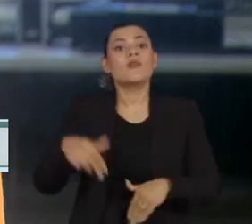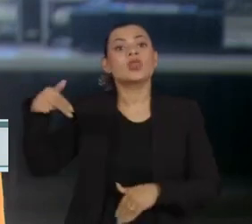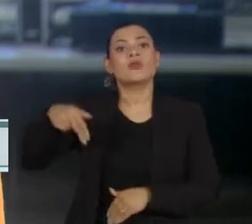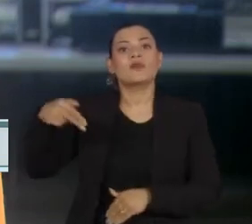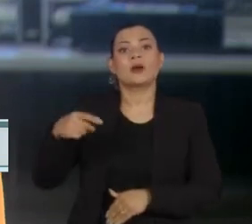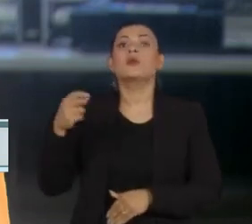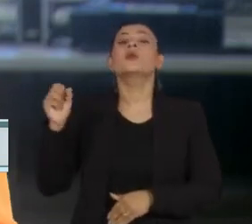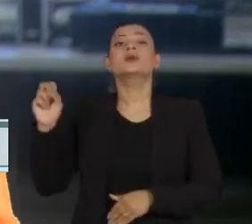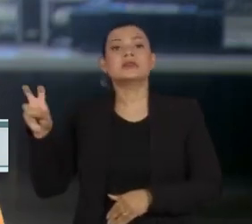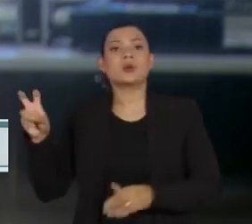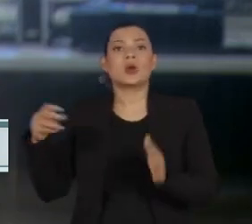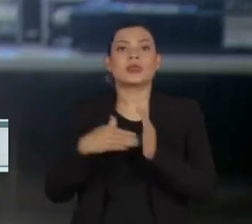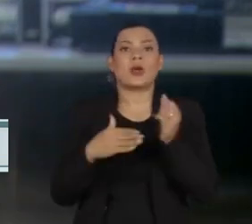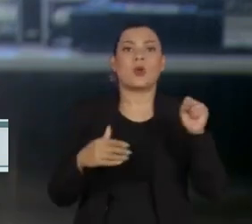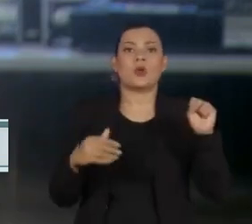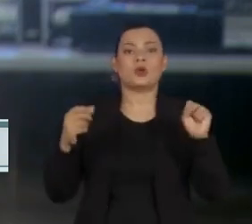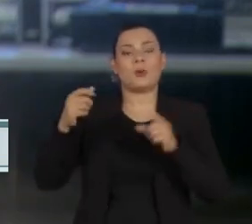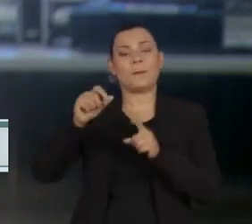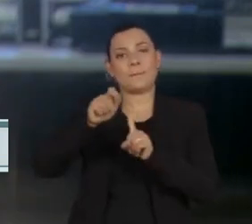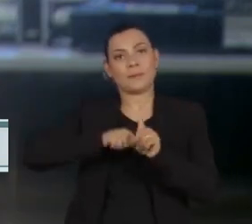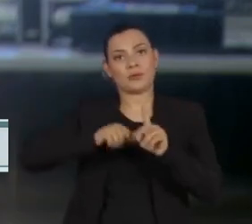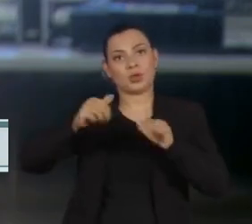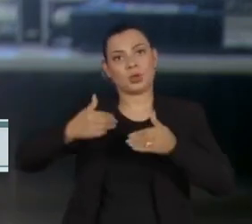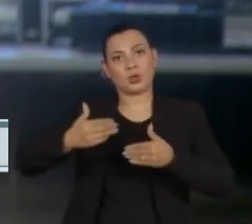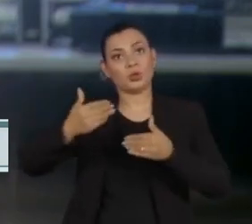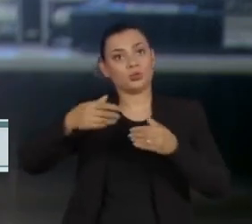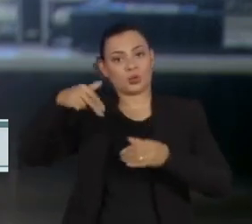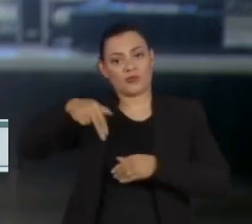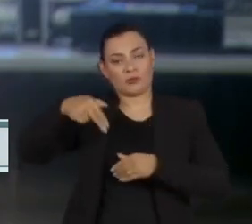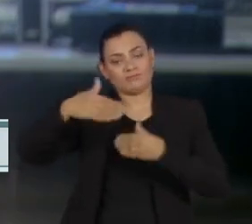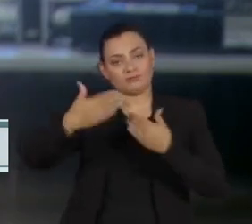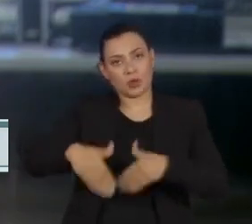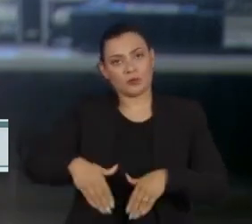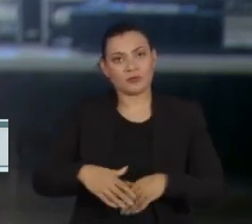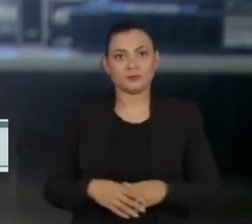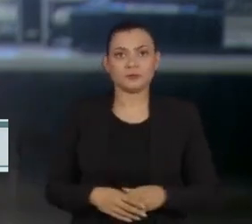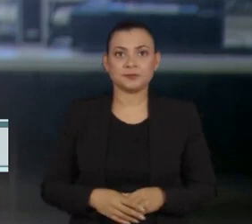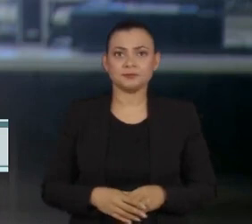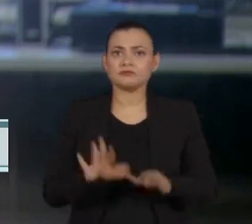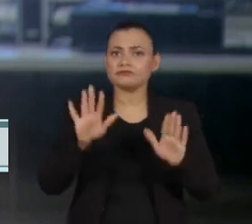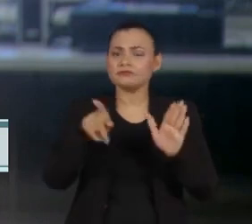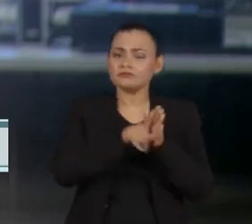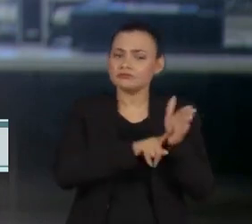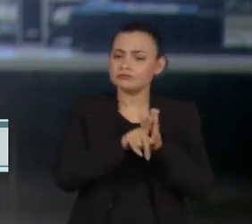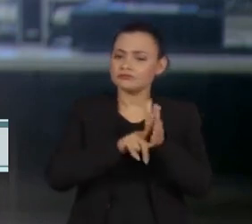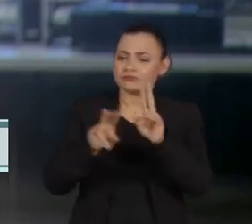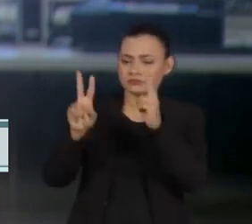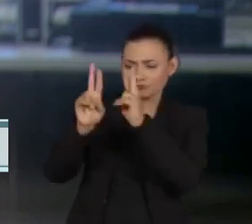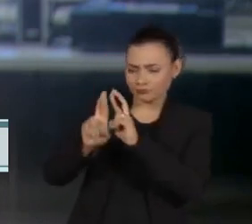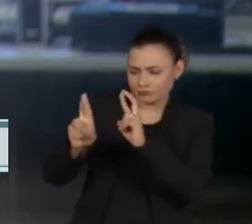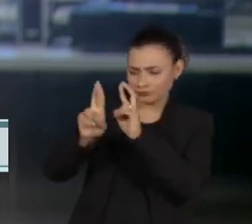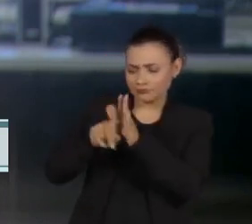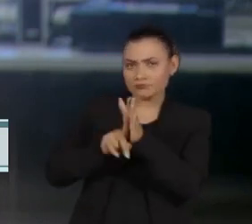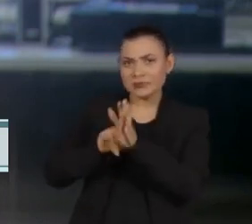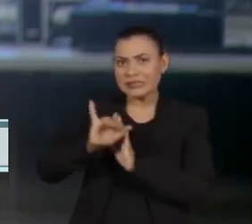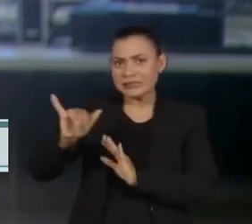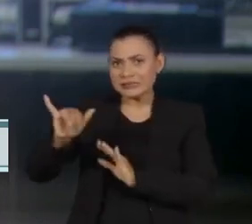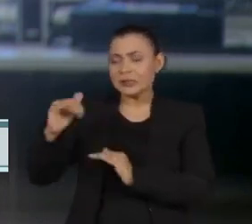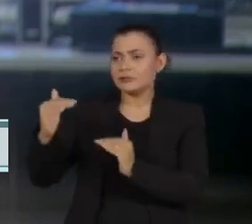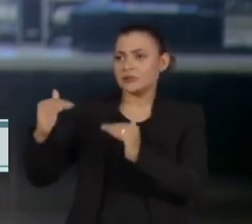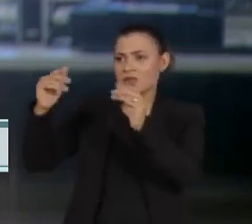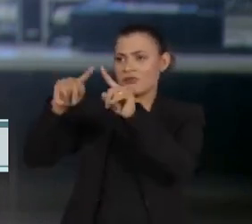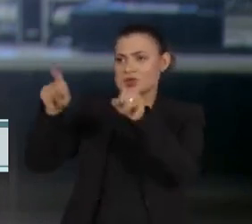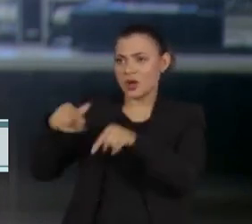A Controladoria-Geral da União abriu uma investigação para apurar se houve a participação de autoridades e servidores